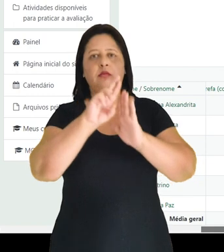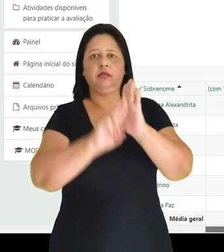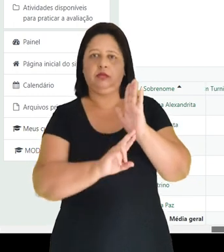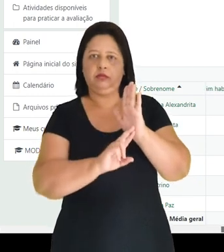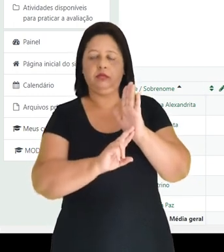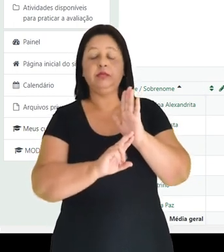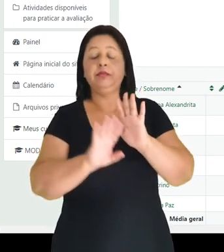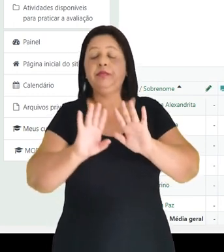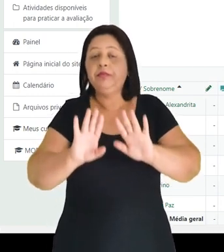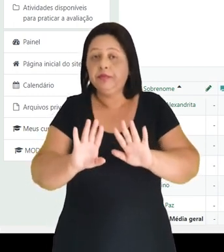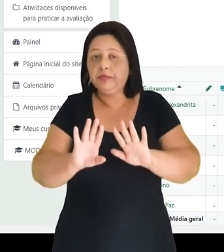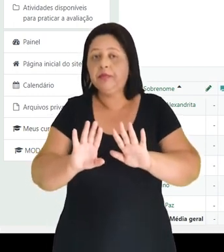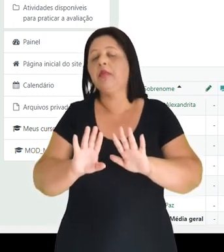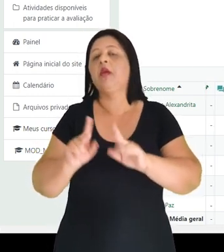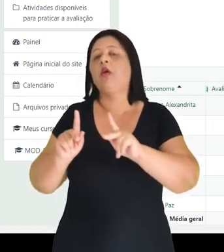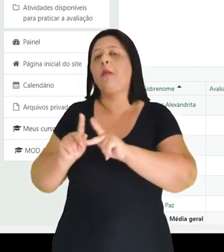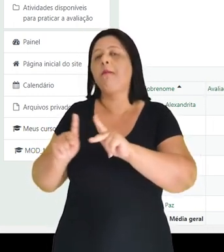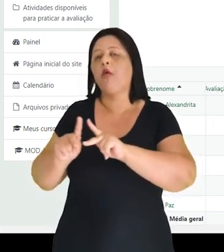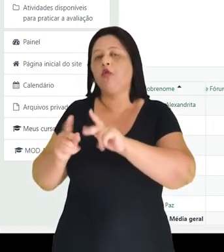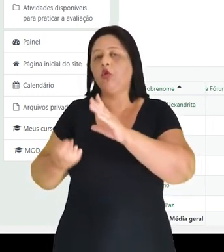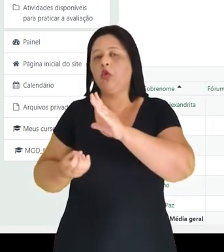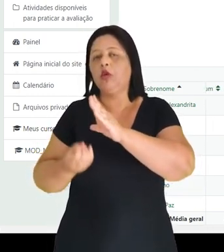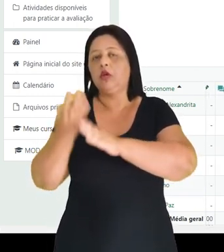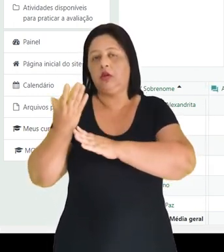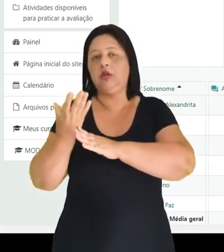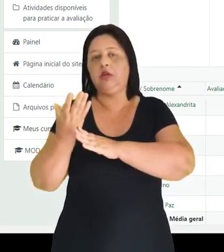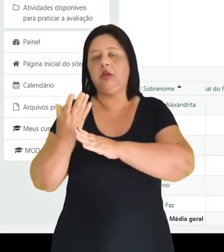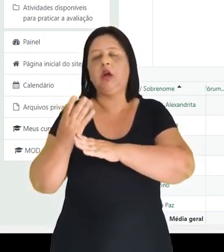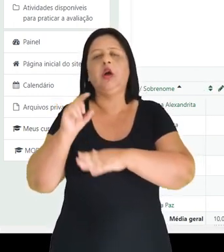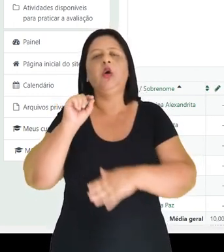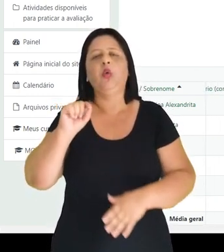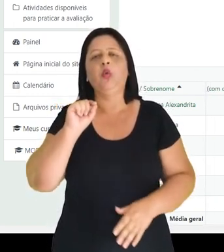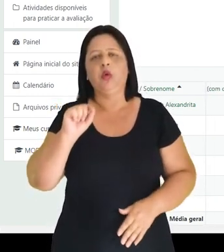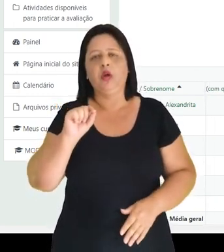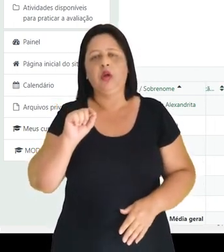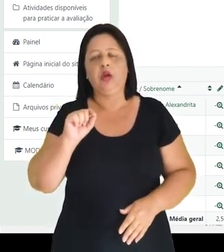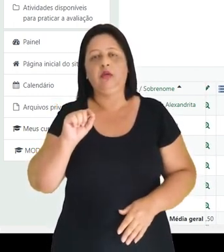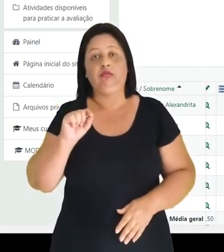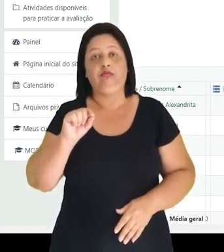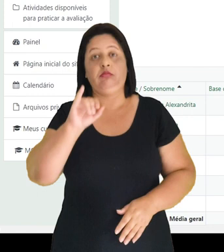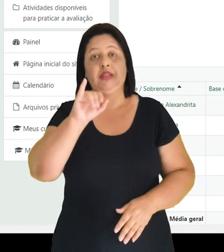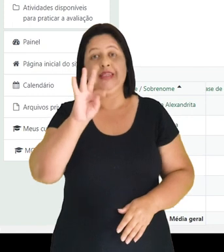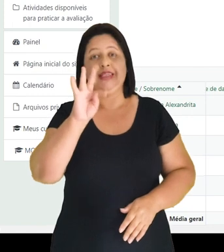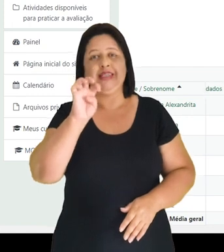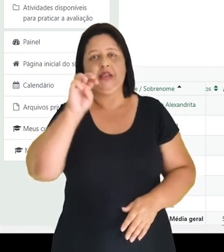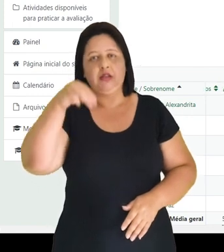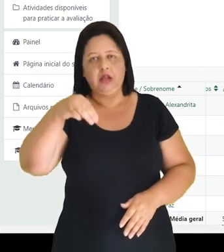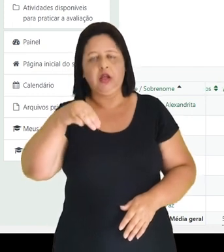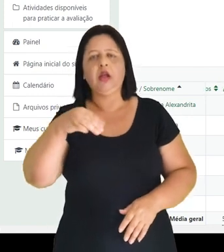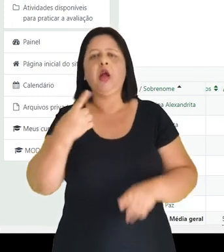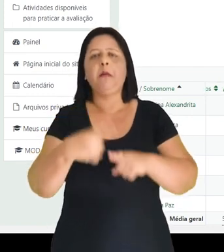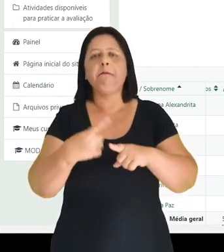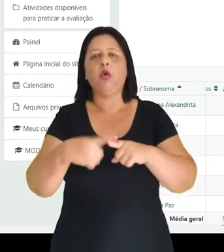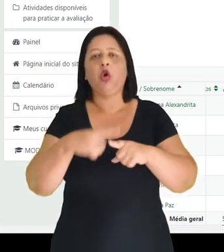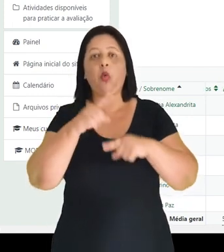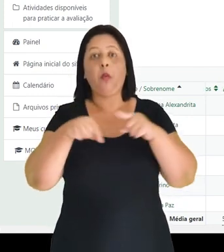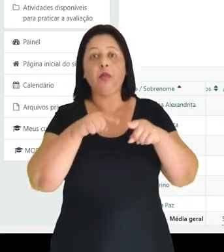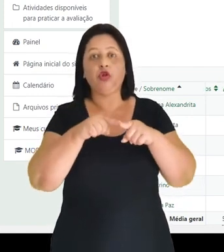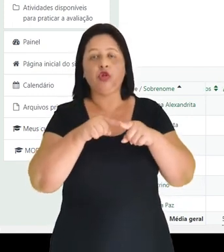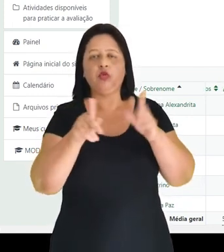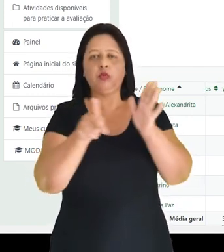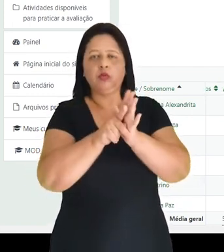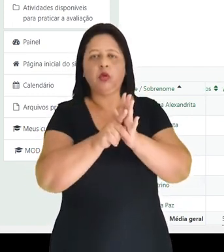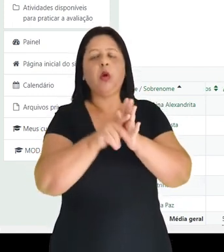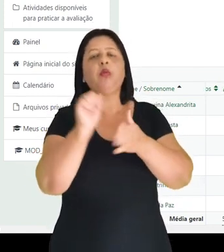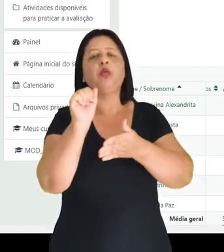item de notas, ou seja, um item que não tem correspondência diretamente com uma atividade